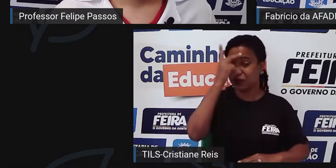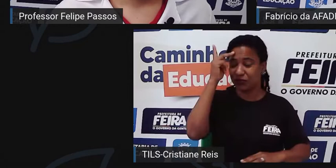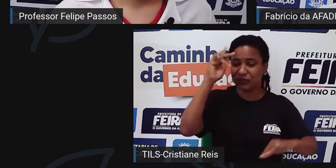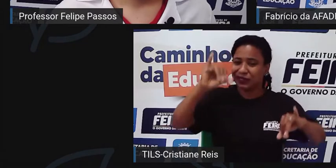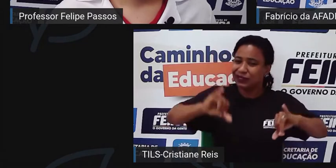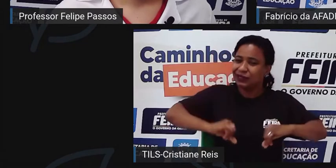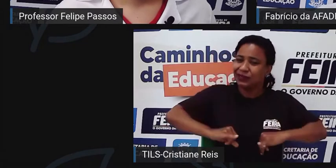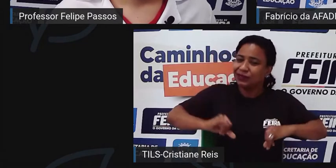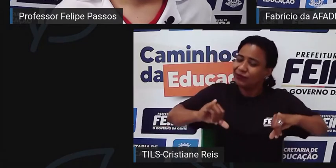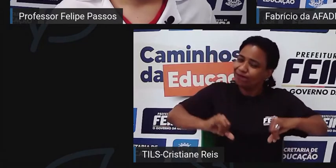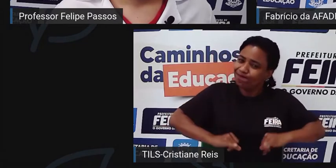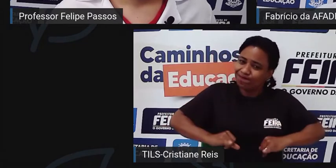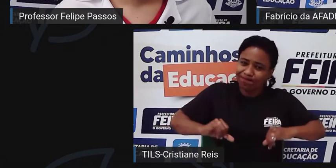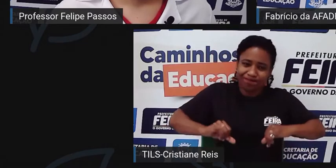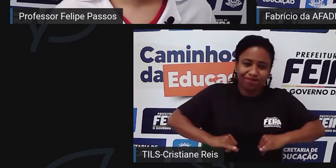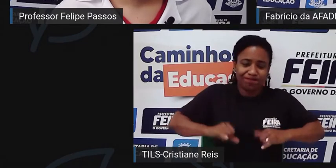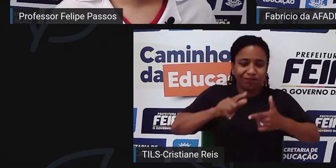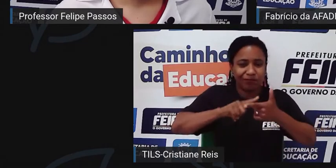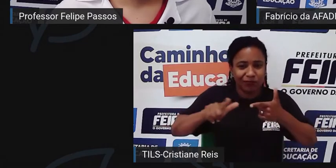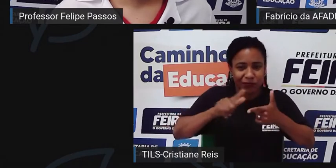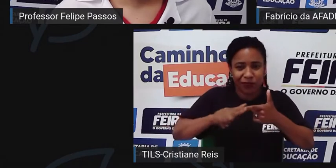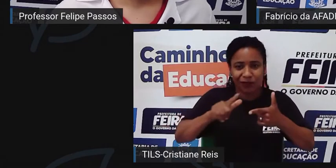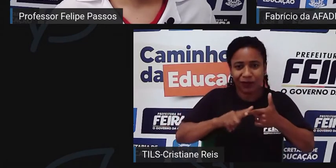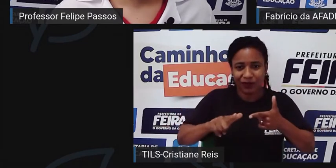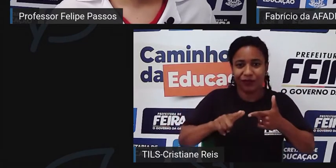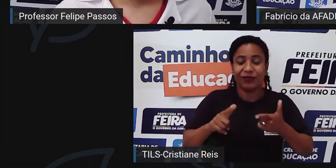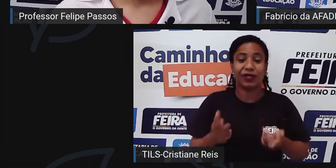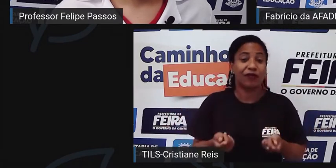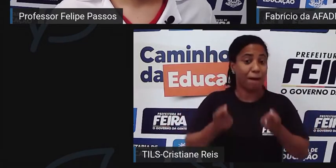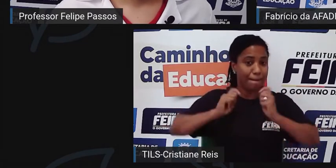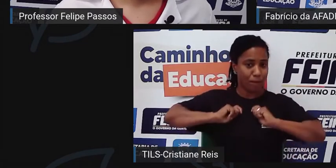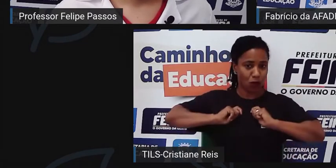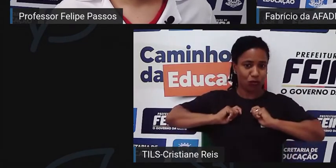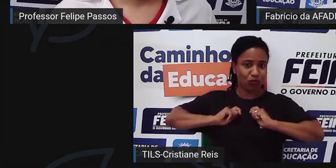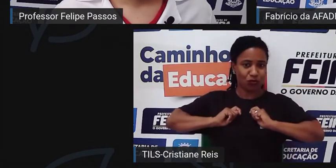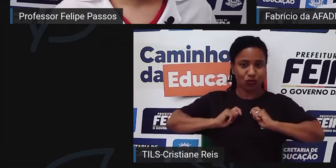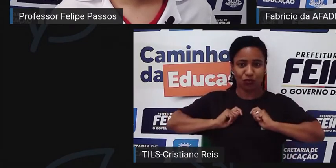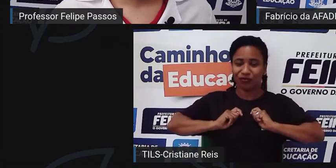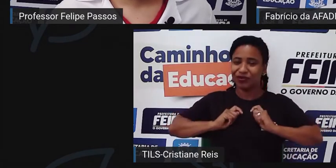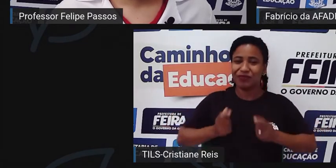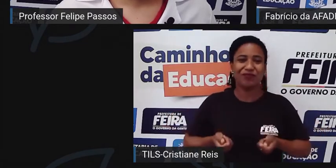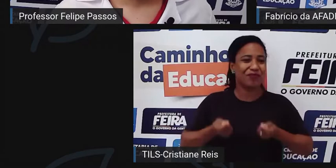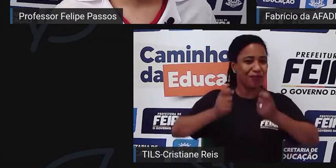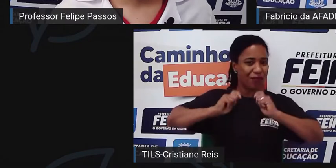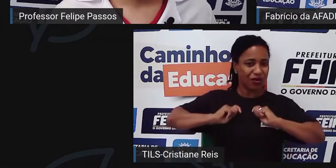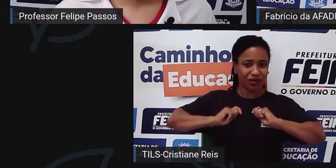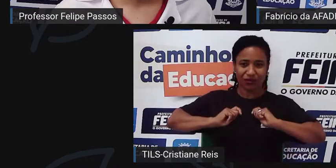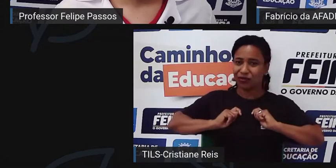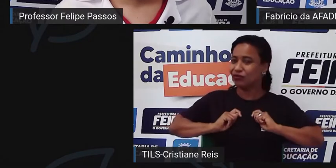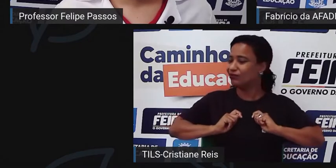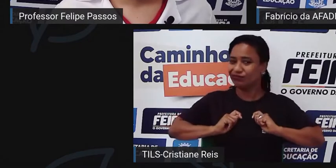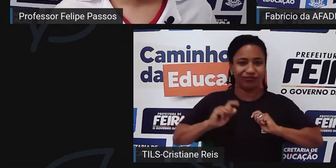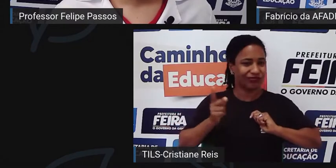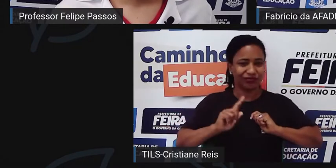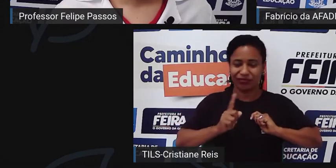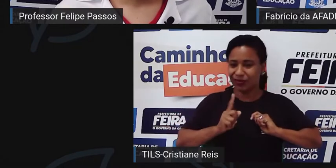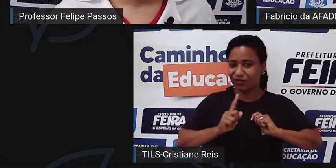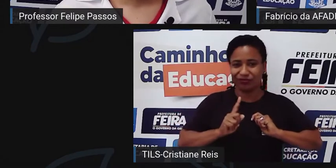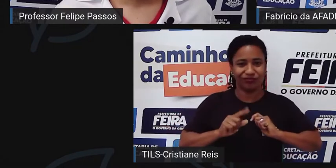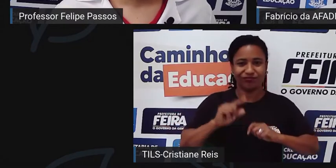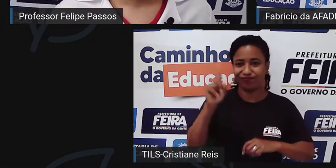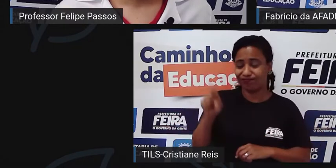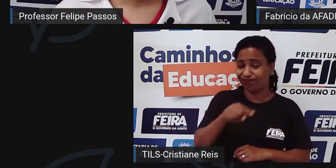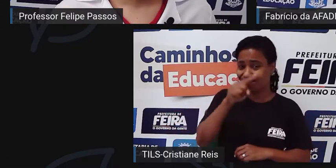para as pessoas que são. A gente não fala portador, né? Porque portador é aquela pessoa que a gente, é algo que a gente